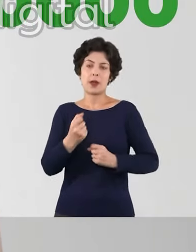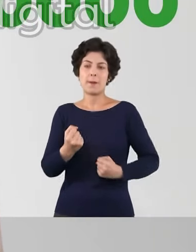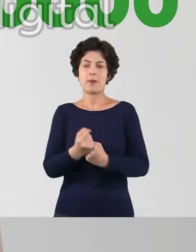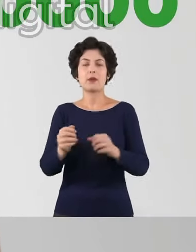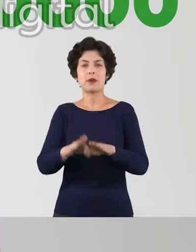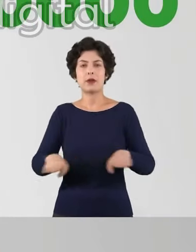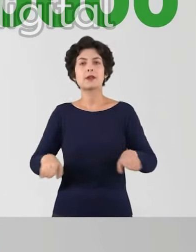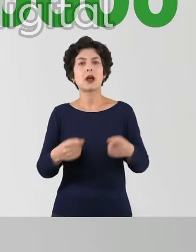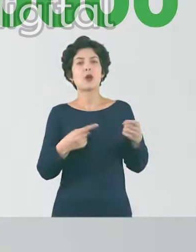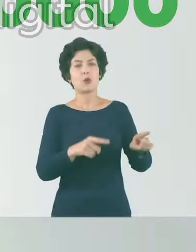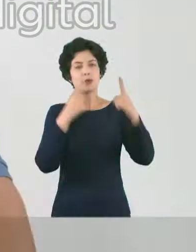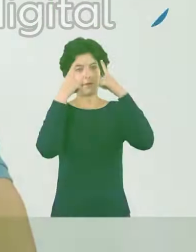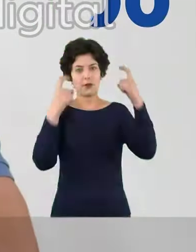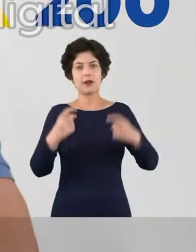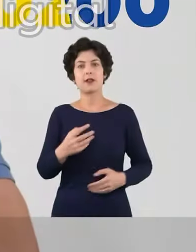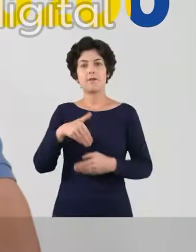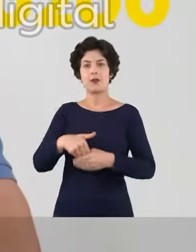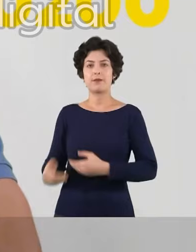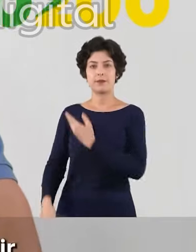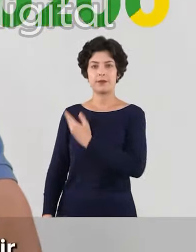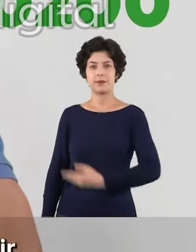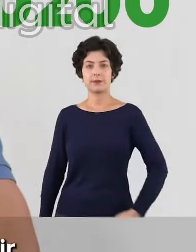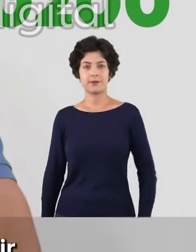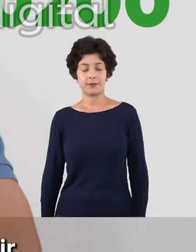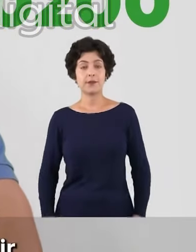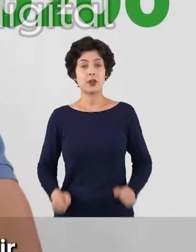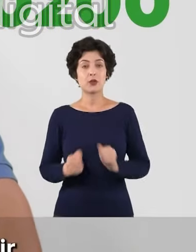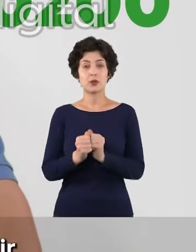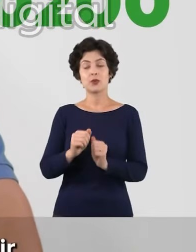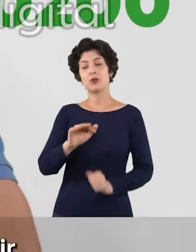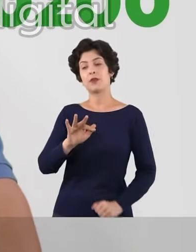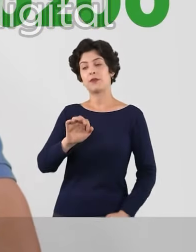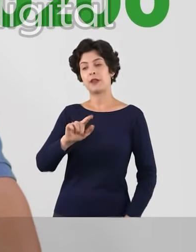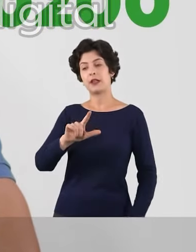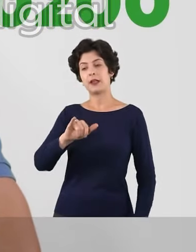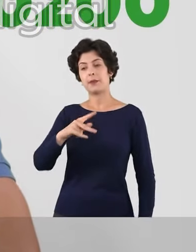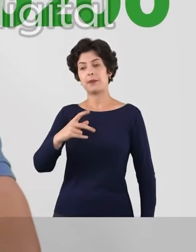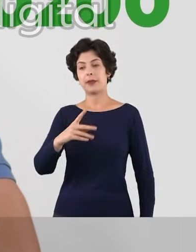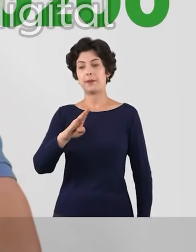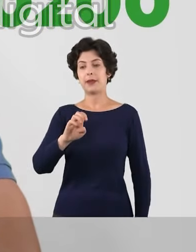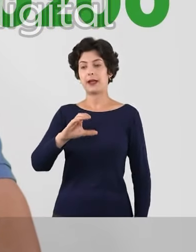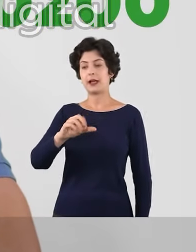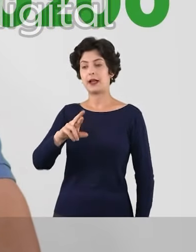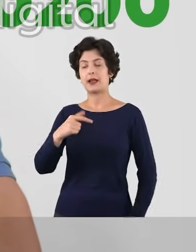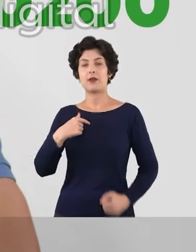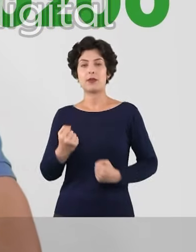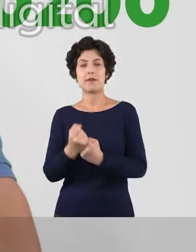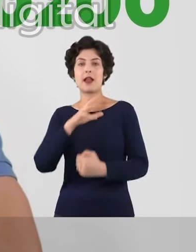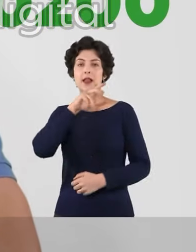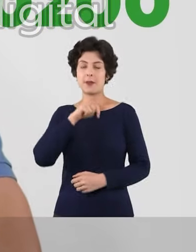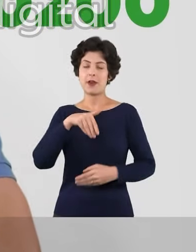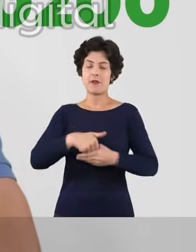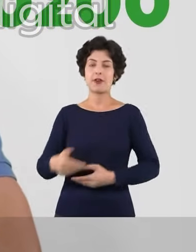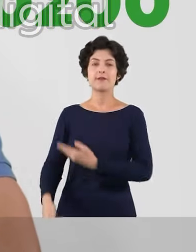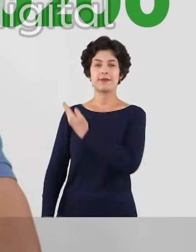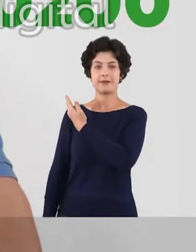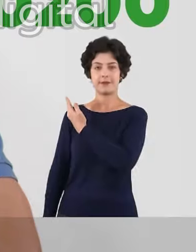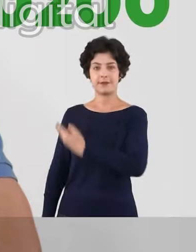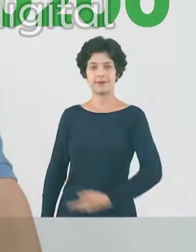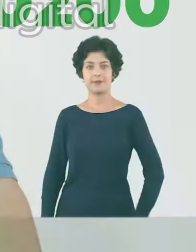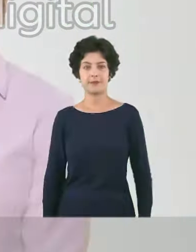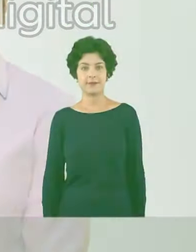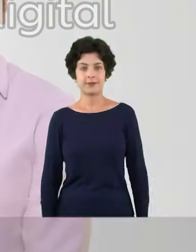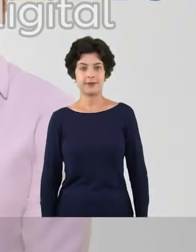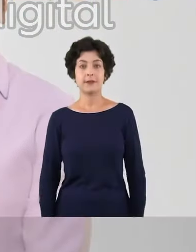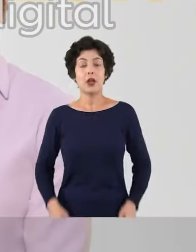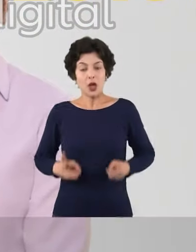infantil, vote vinte e mil. Junto com Felipe Beccari, protegemos aqueles que não podem pedir socorro. Defenda os animais. Vote Gabriel Abreu, vinte e